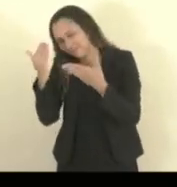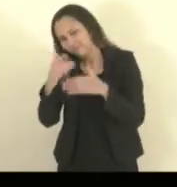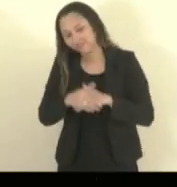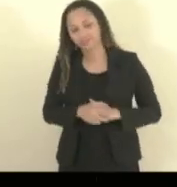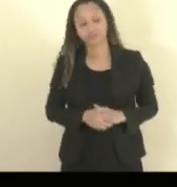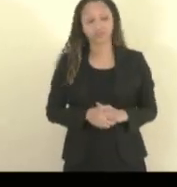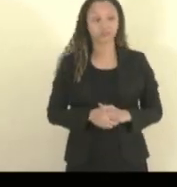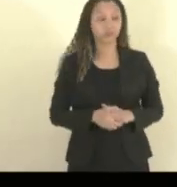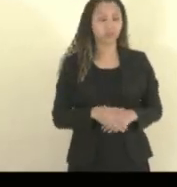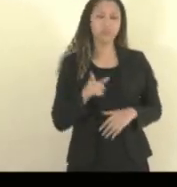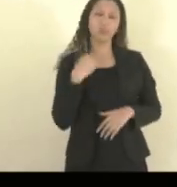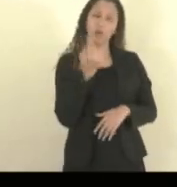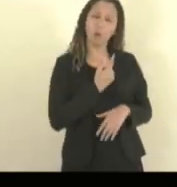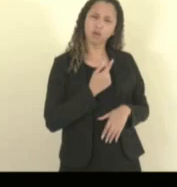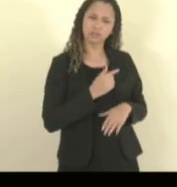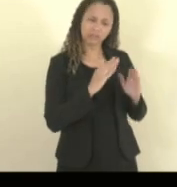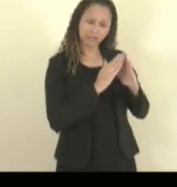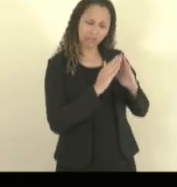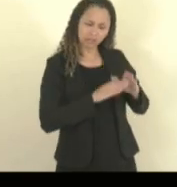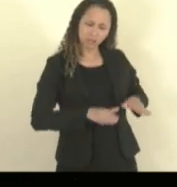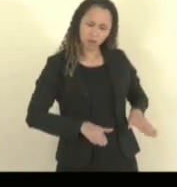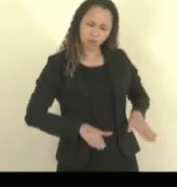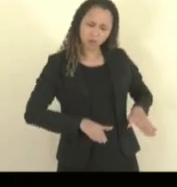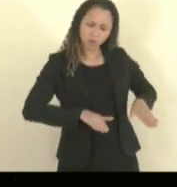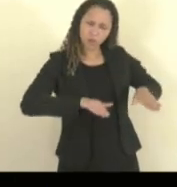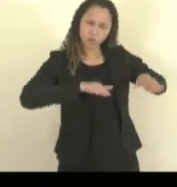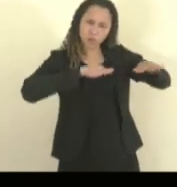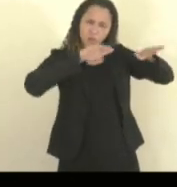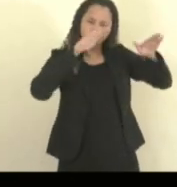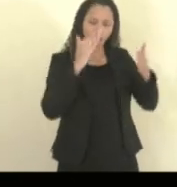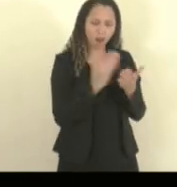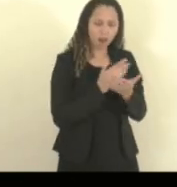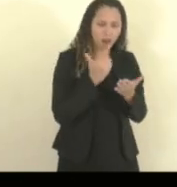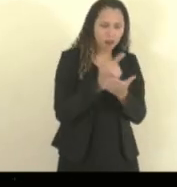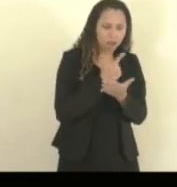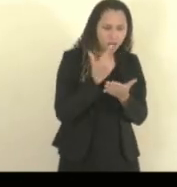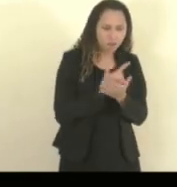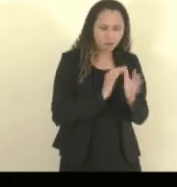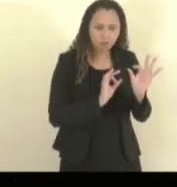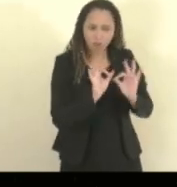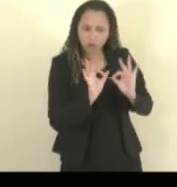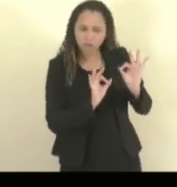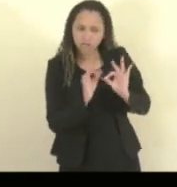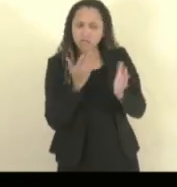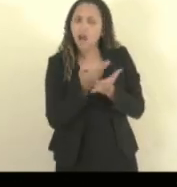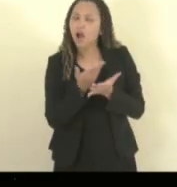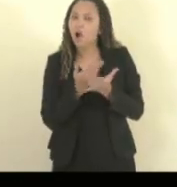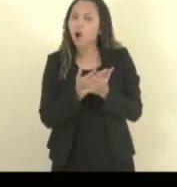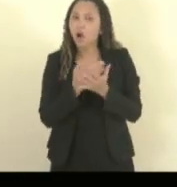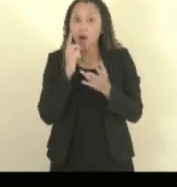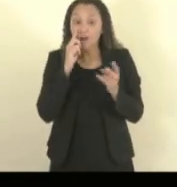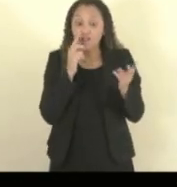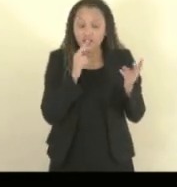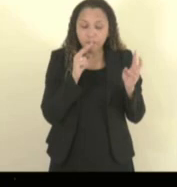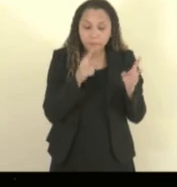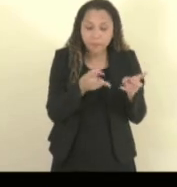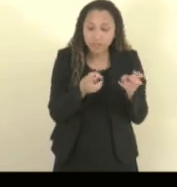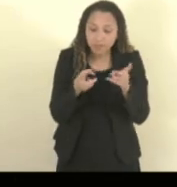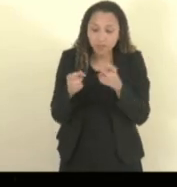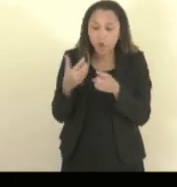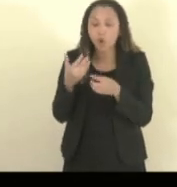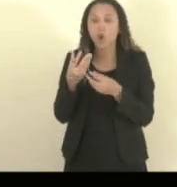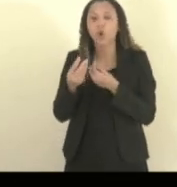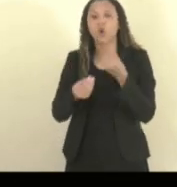Nós crescemos lá em casa, entre livros, entre preparações de aula, vendo como ela se dedicou a isso a sua vida